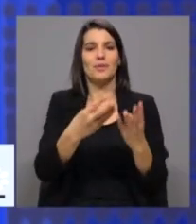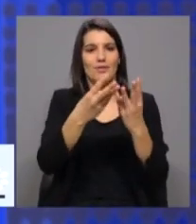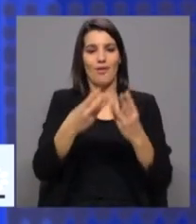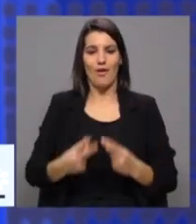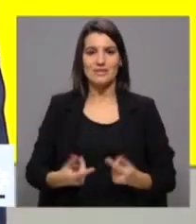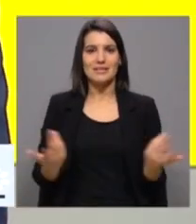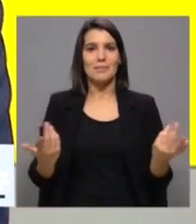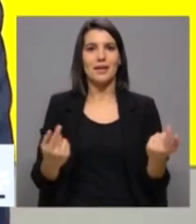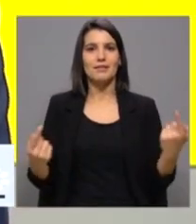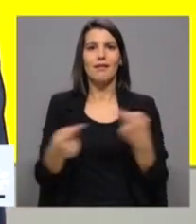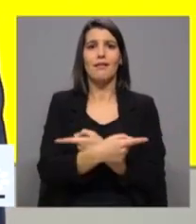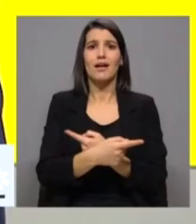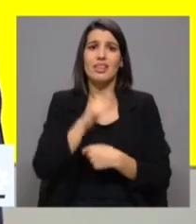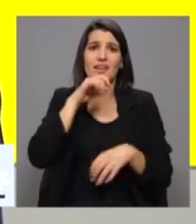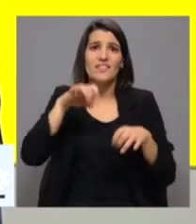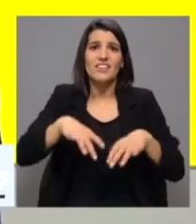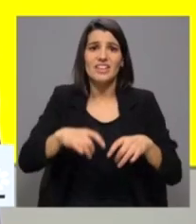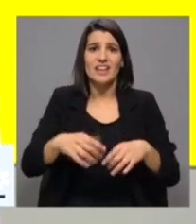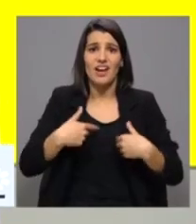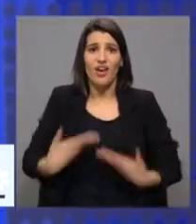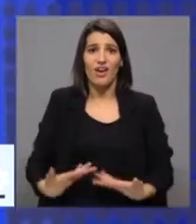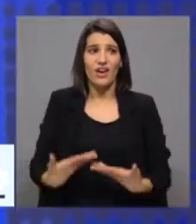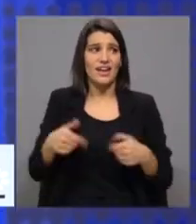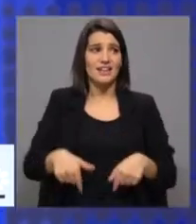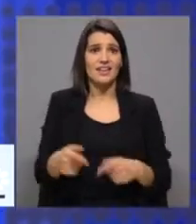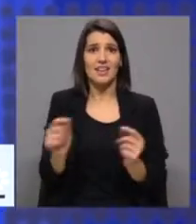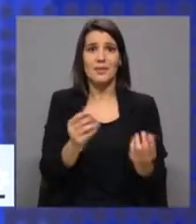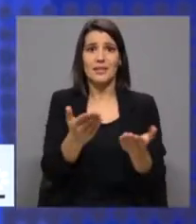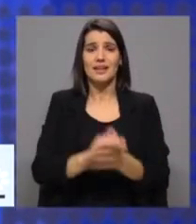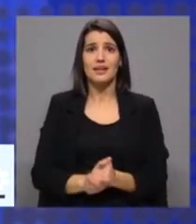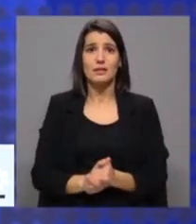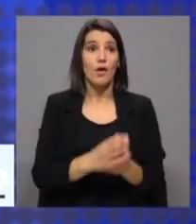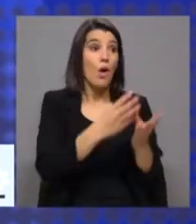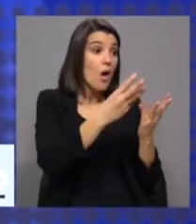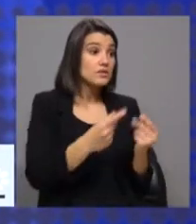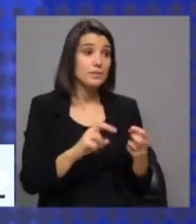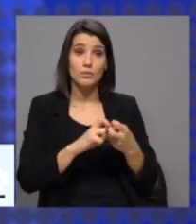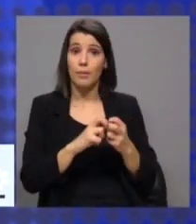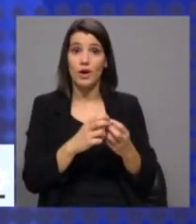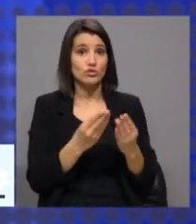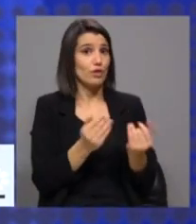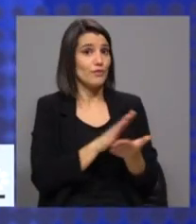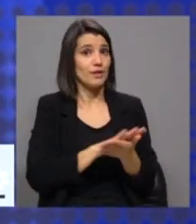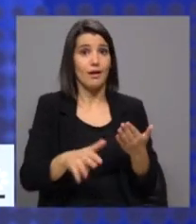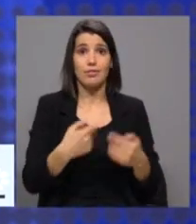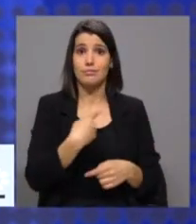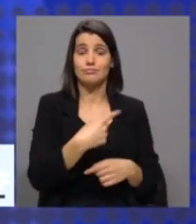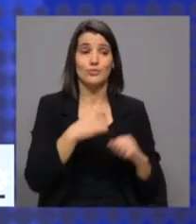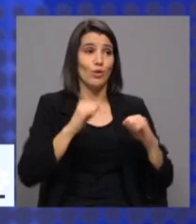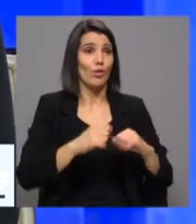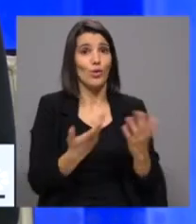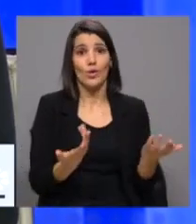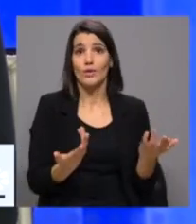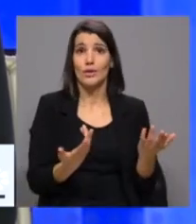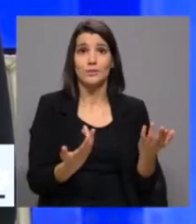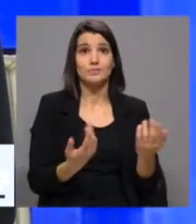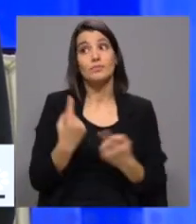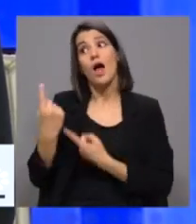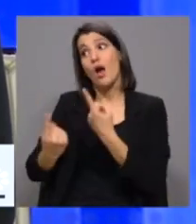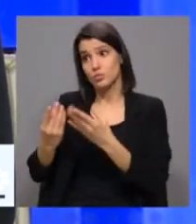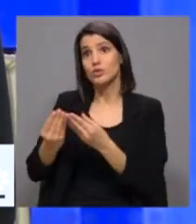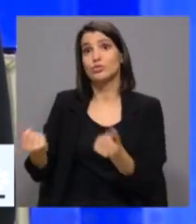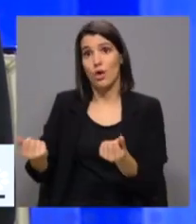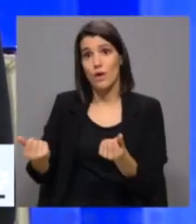que poderia ter evitado de estarmos aqui a discutir isto? O orçamento não resolvia nenhuma das questões em que nós estamos de acordo. Resolve alguma das questões que estamos de acordo. é um problema.